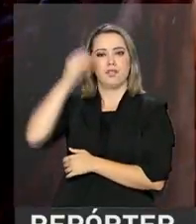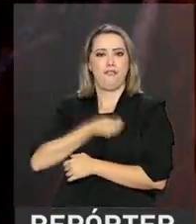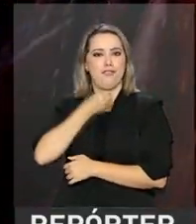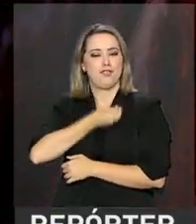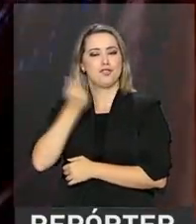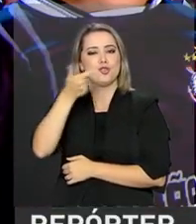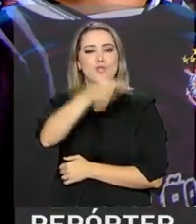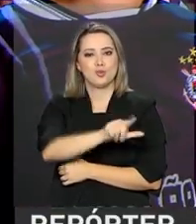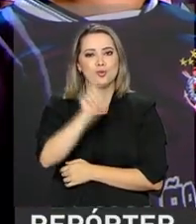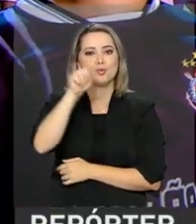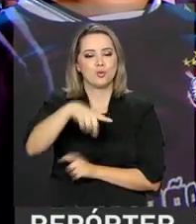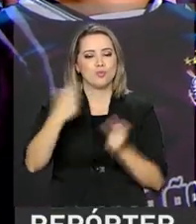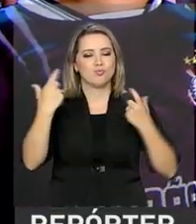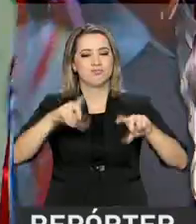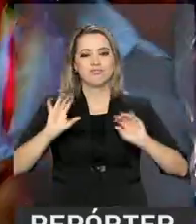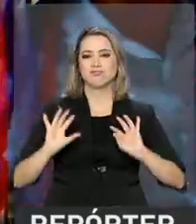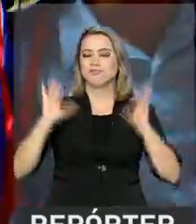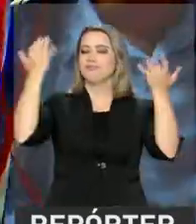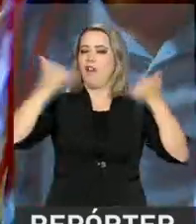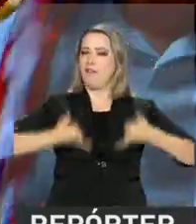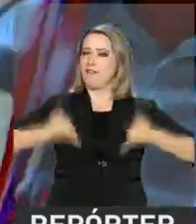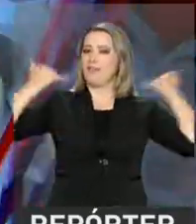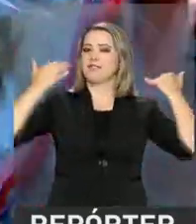tradição do sertão de Pernambuco.